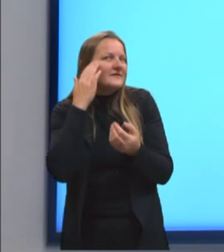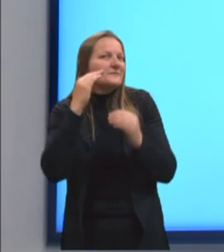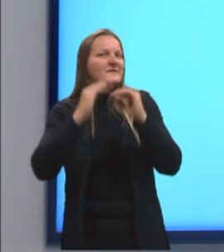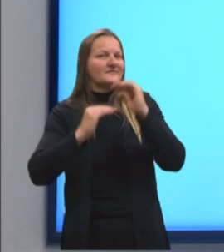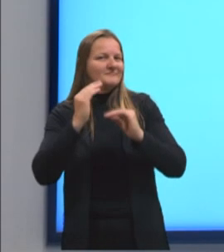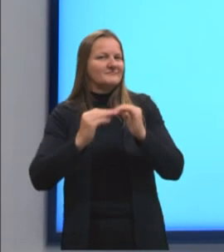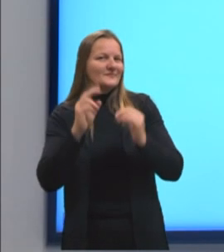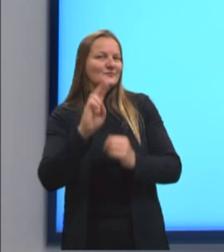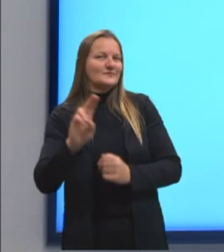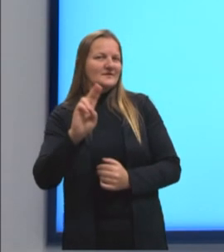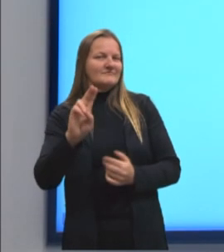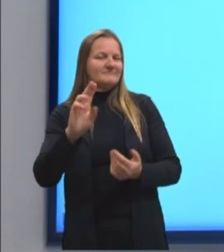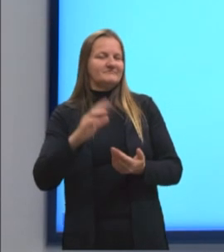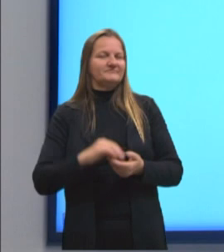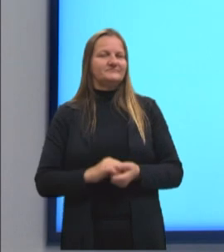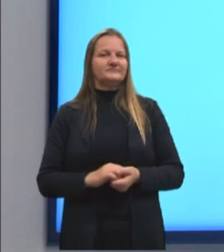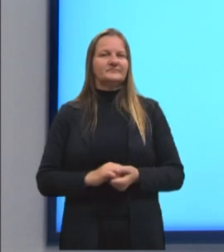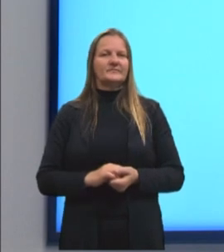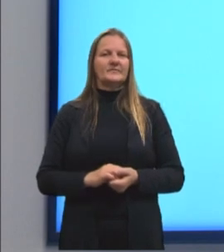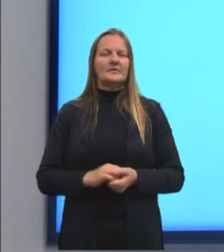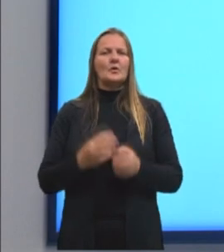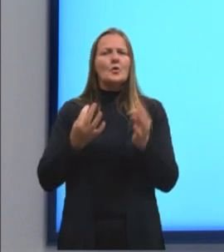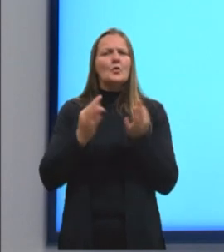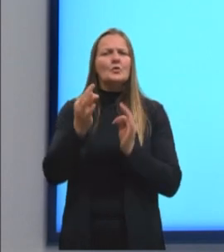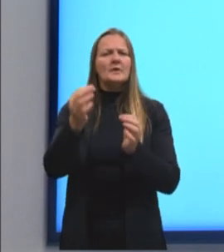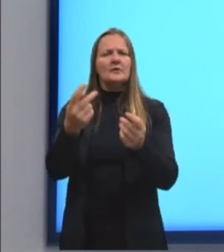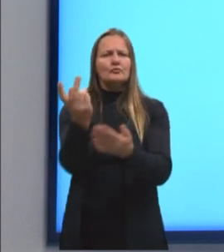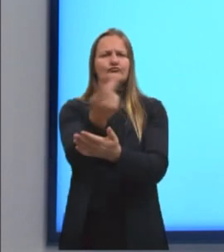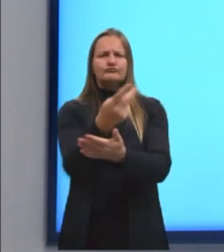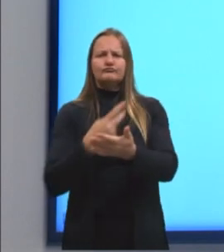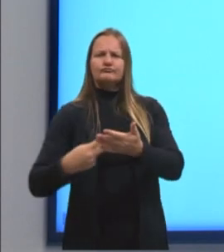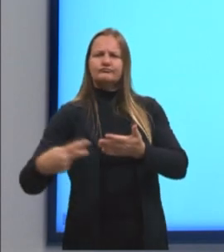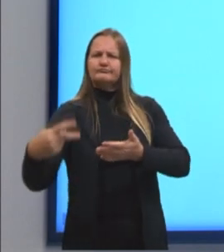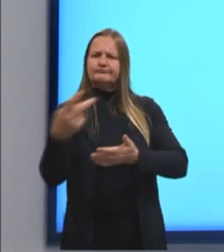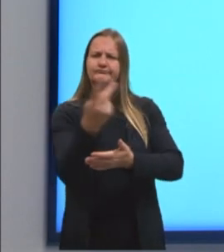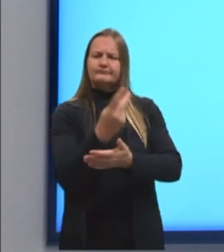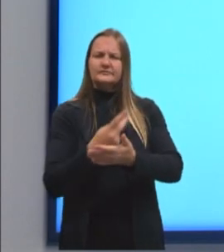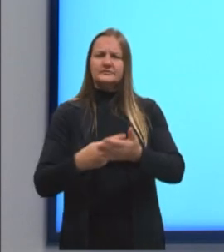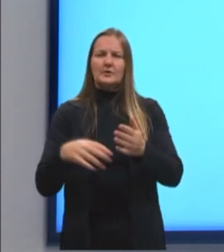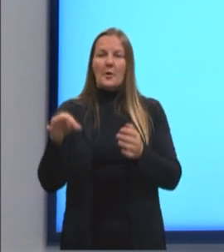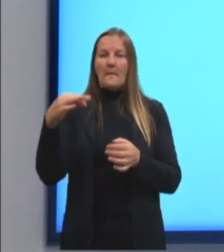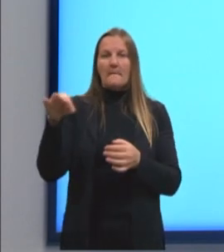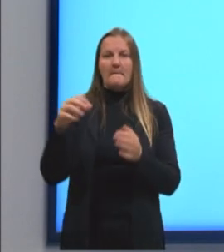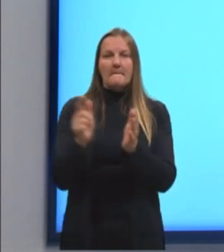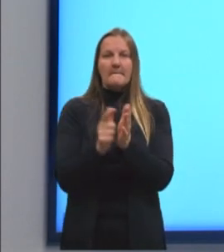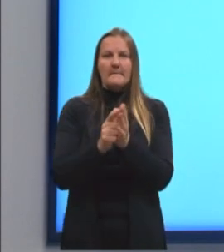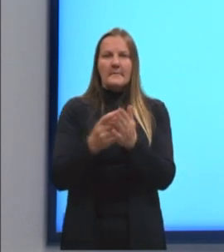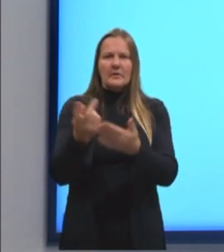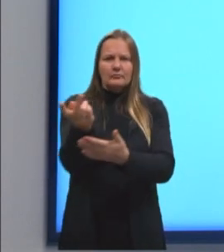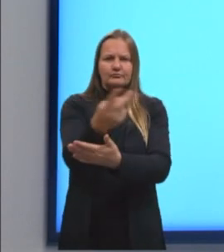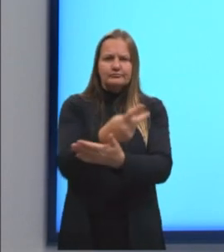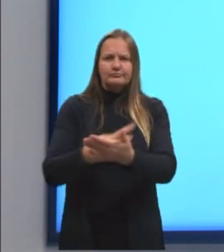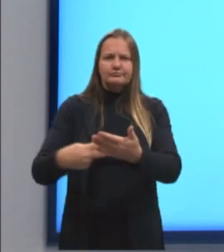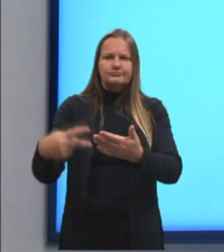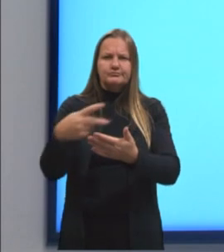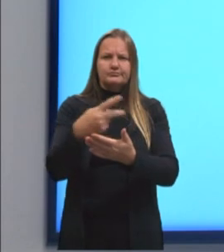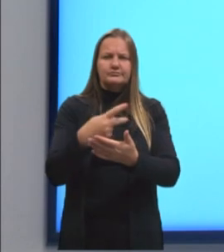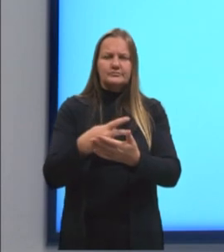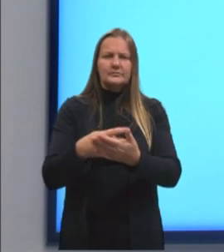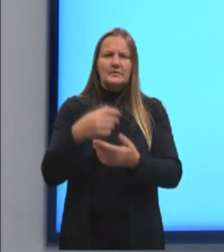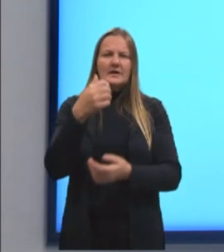grandezas. Um técnico gráfico constrói uma nova folha a partir das medidas de uma folha